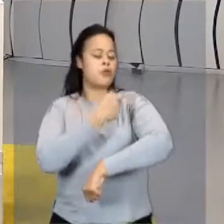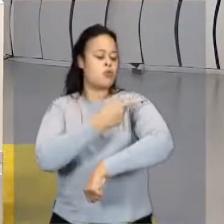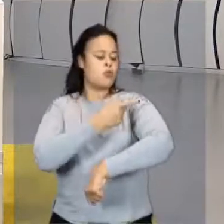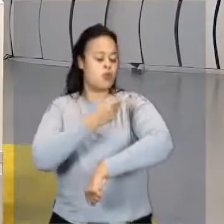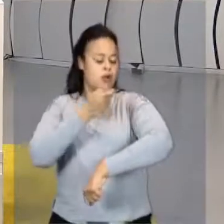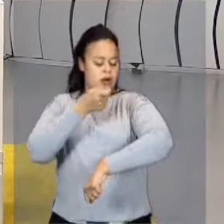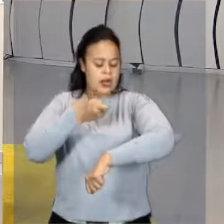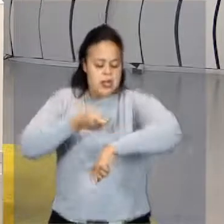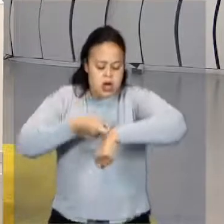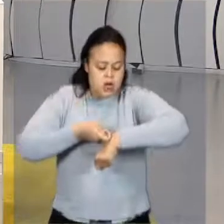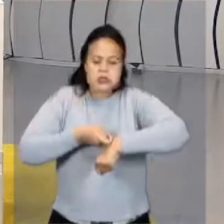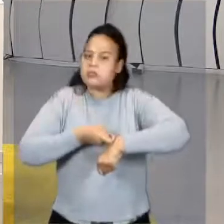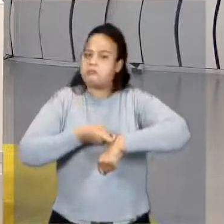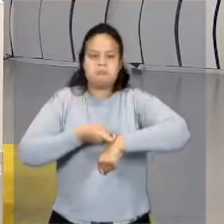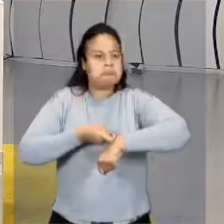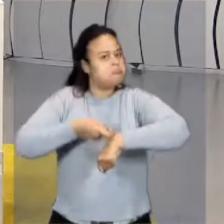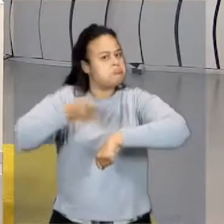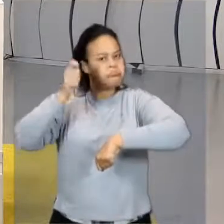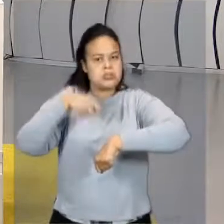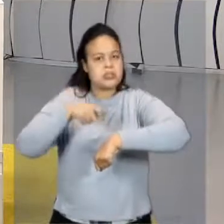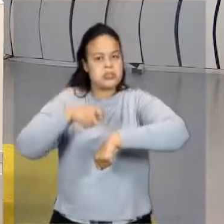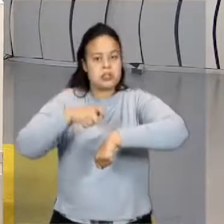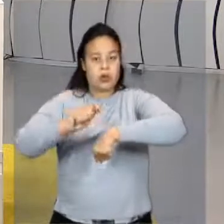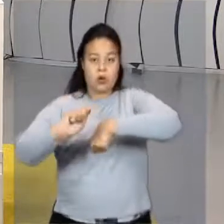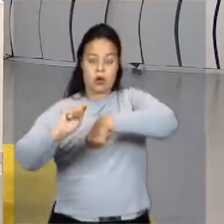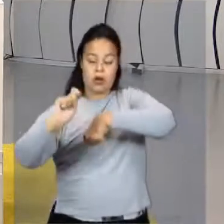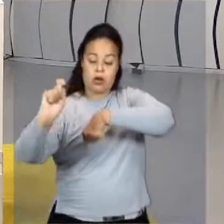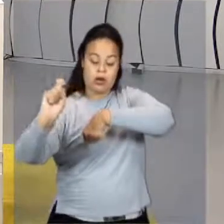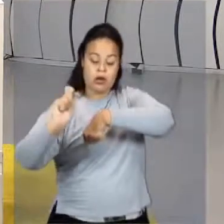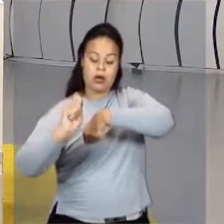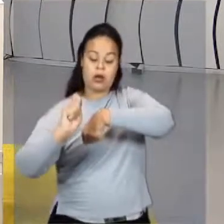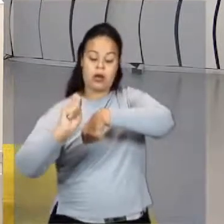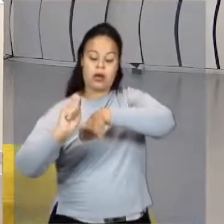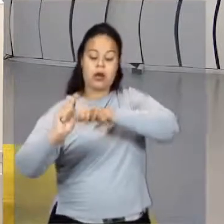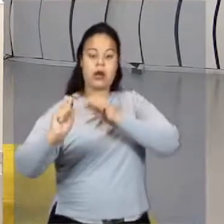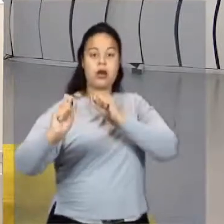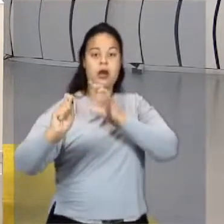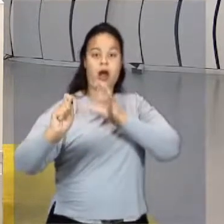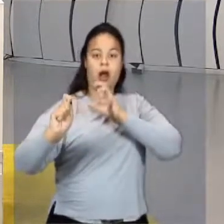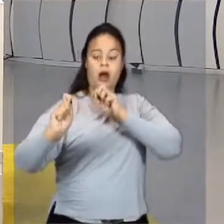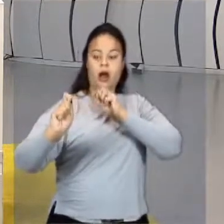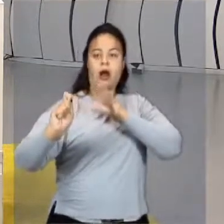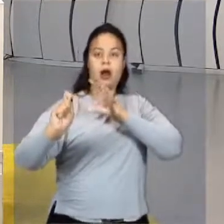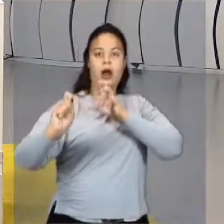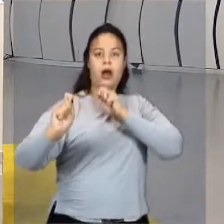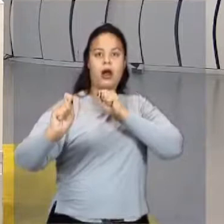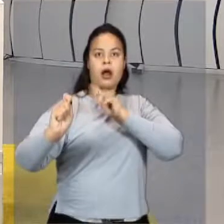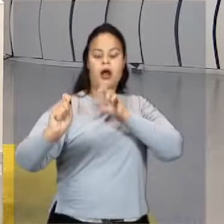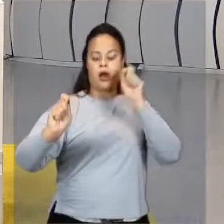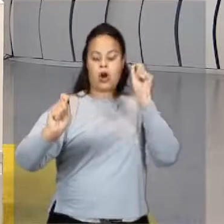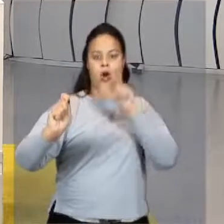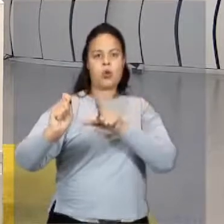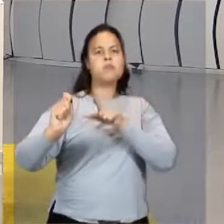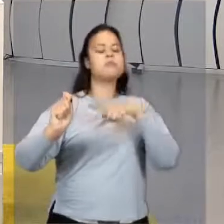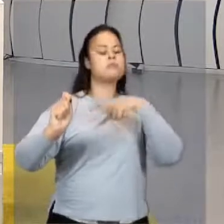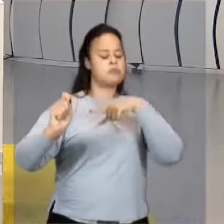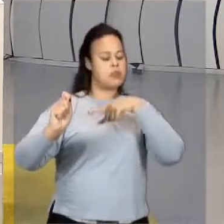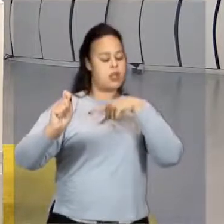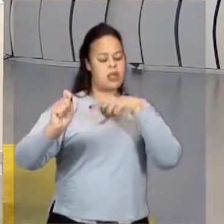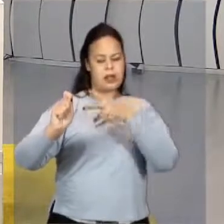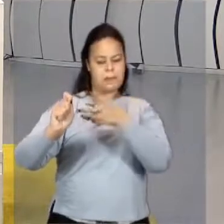encostar em você. De uma certa distância, ele emite um feixe de luz, entendeu? E ele afere a sua temperatura.